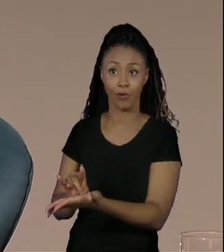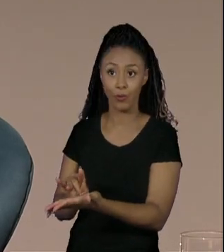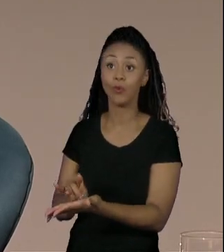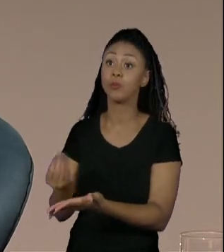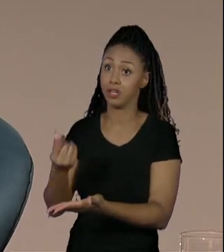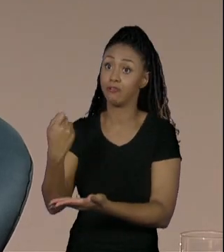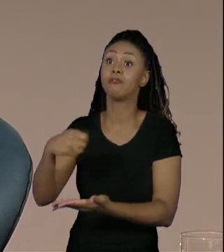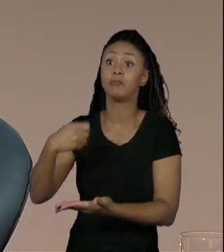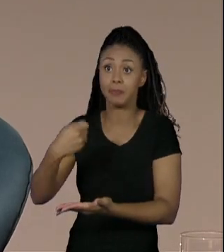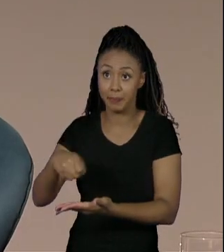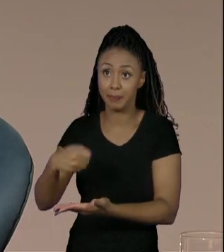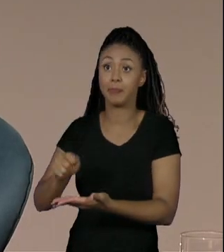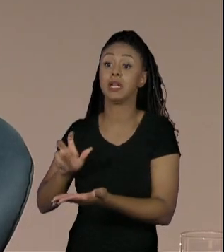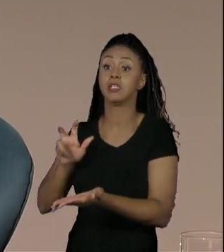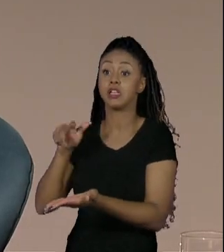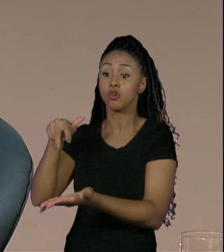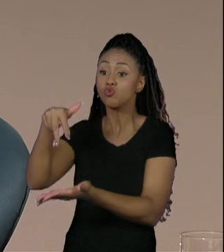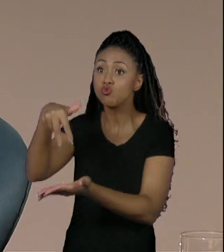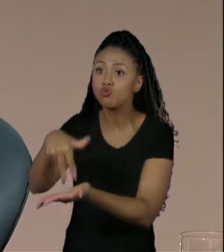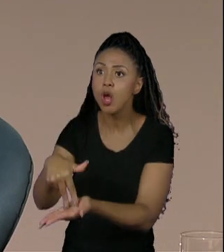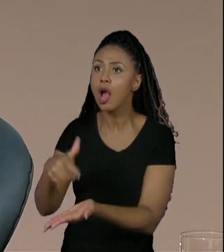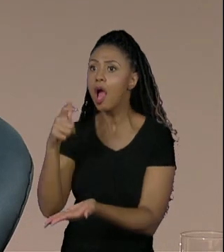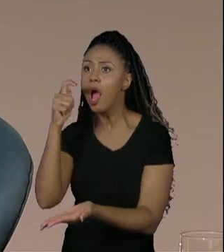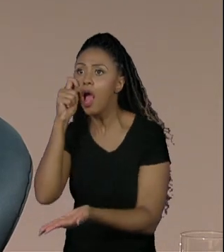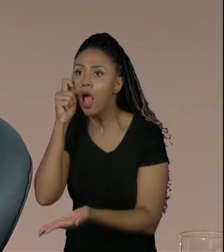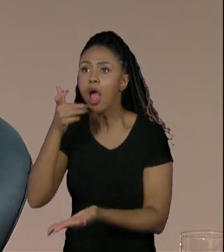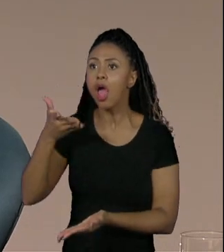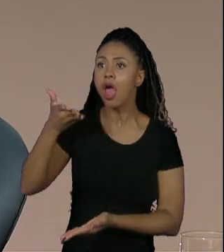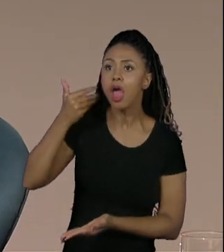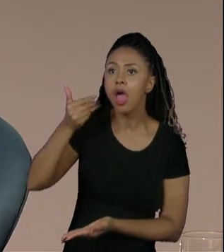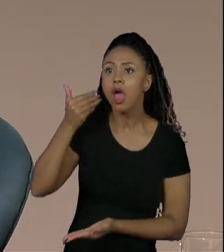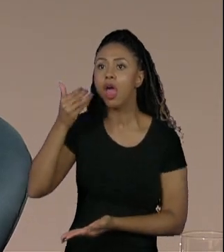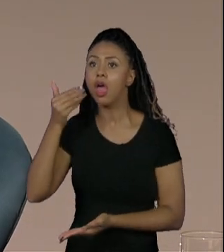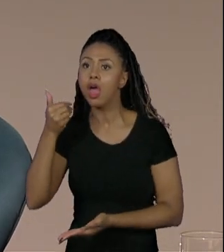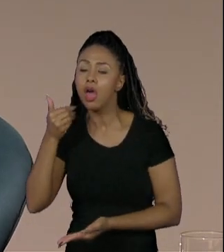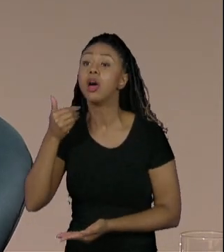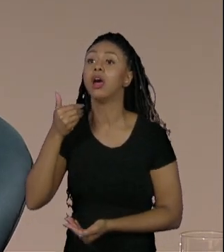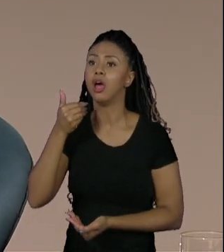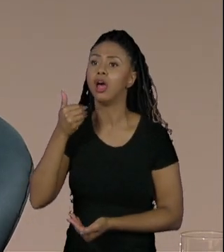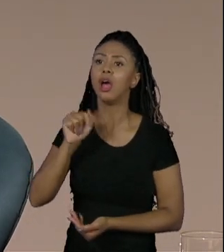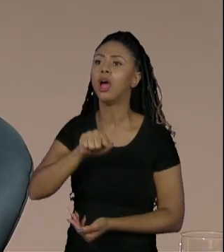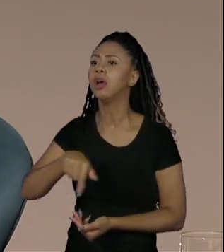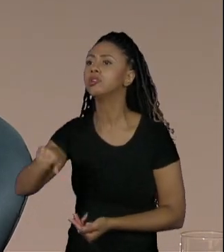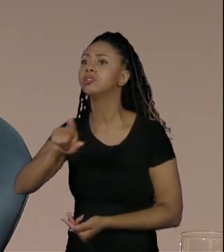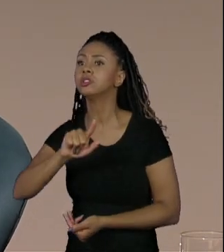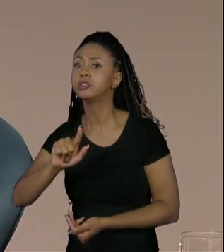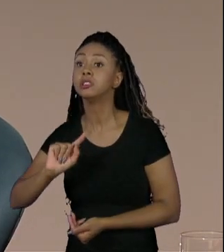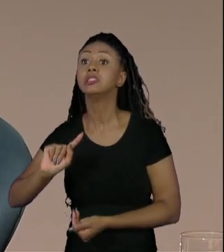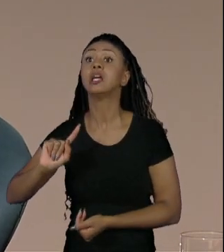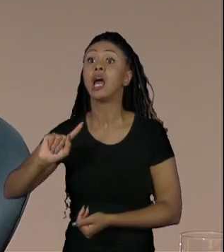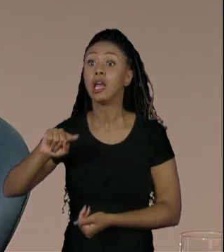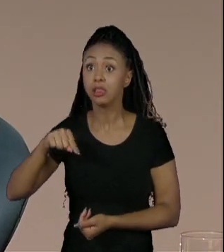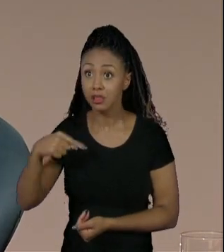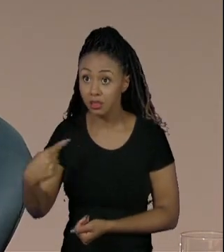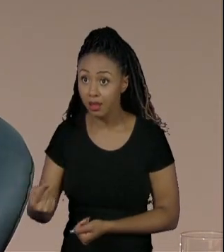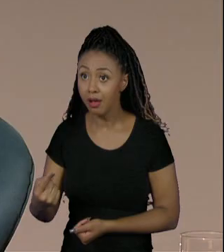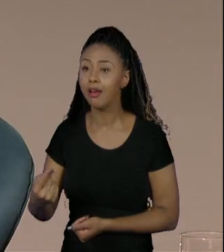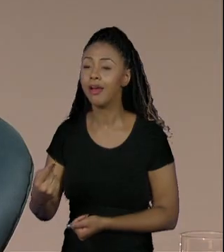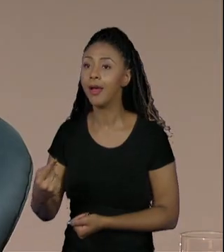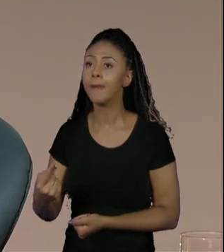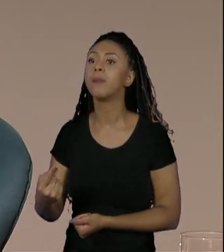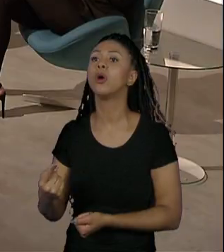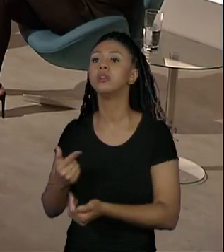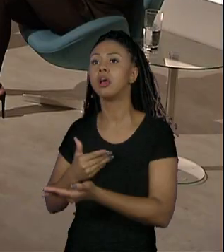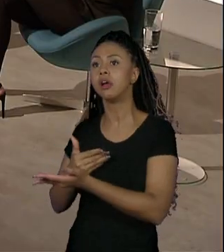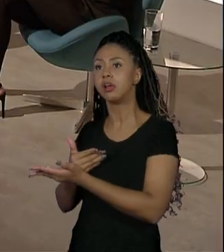campo, vai ter que ir a algum lugar, observar o que está acontecendo e, partir dessa observação, começar a